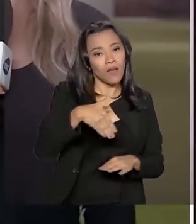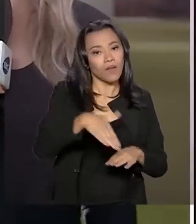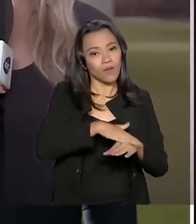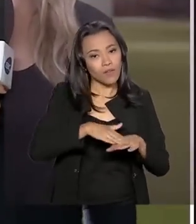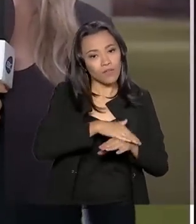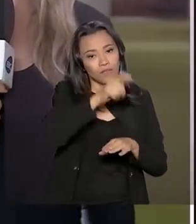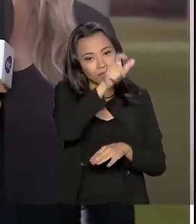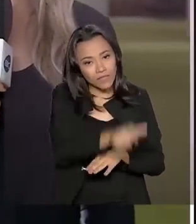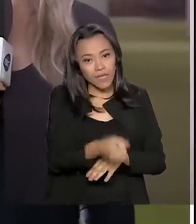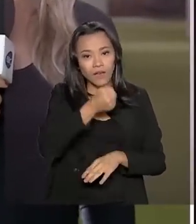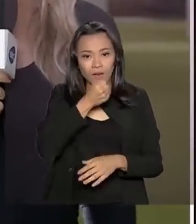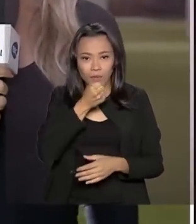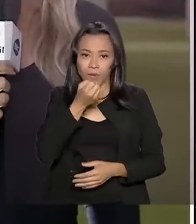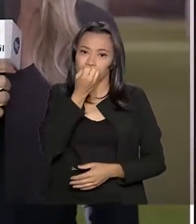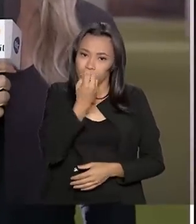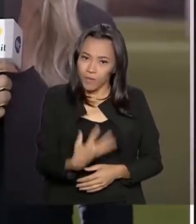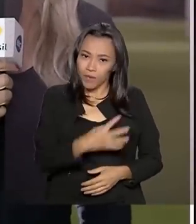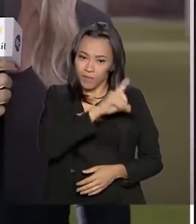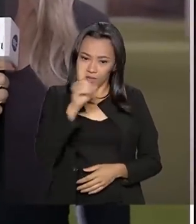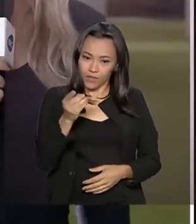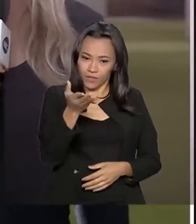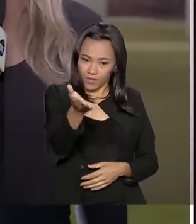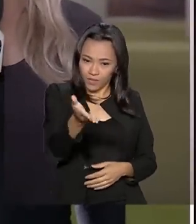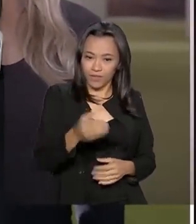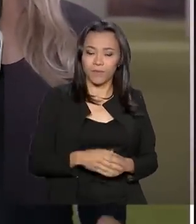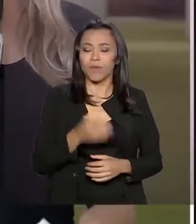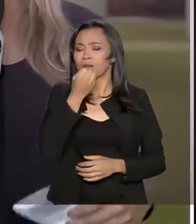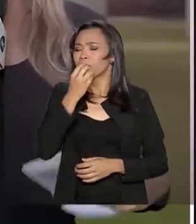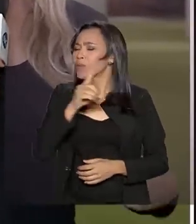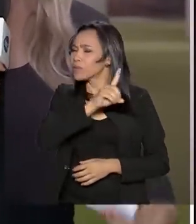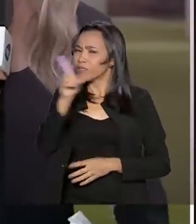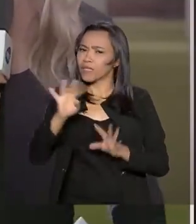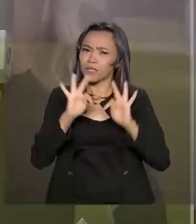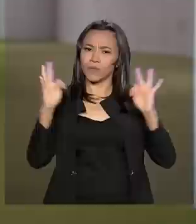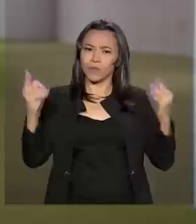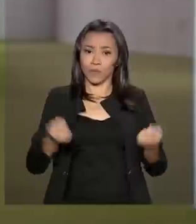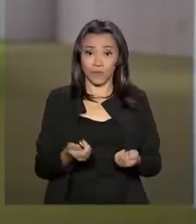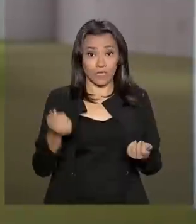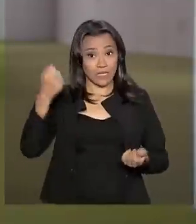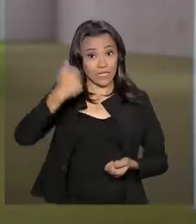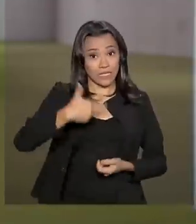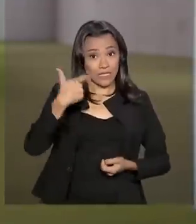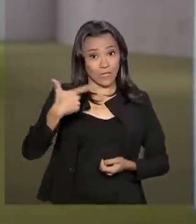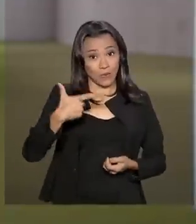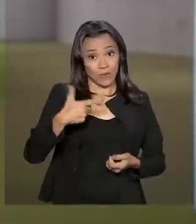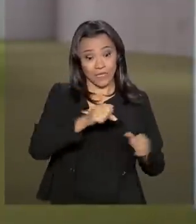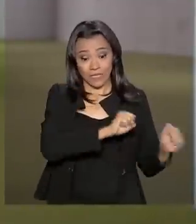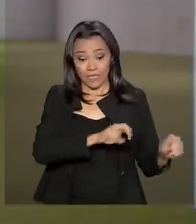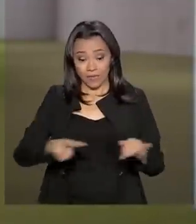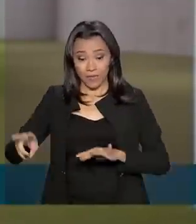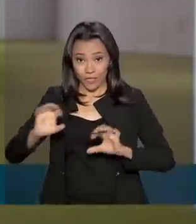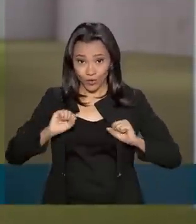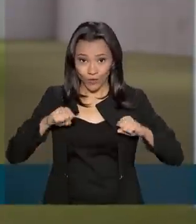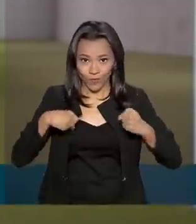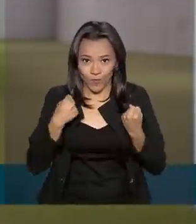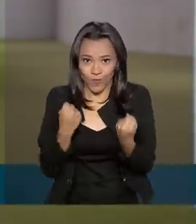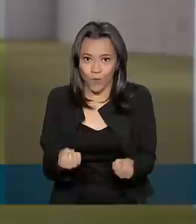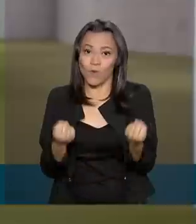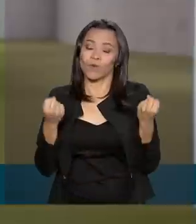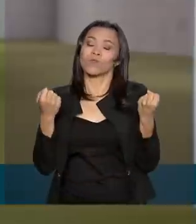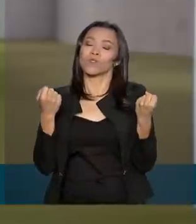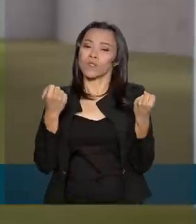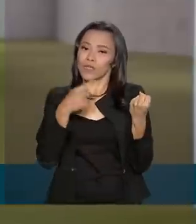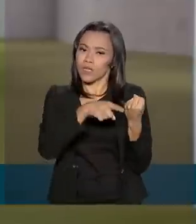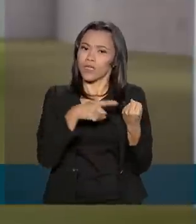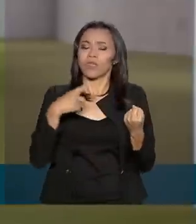Selma, bom dia. Oi Luana, bom dia a você e a todos. Olha, segunda semana de esforço concentrado. Os governistas vão